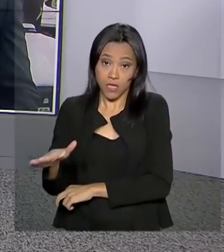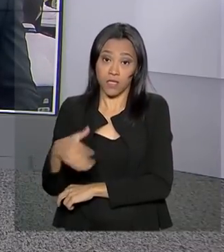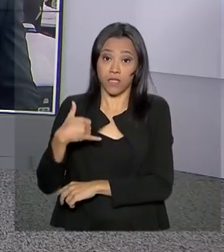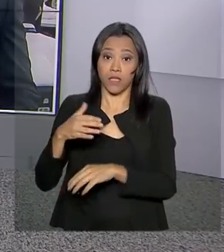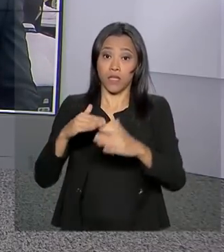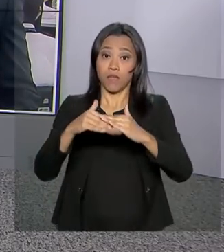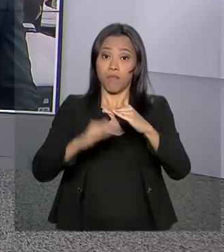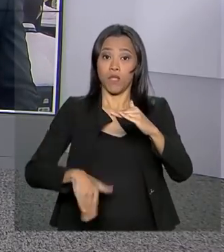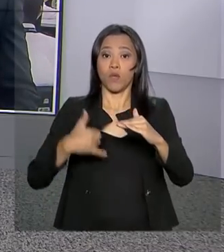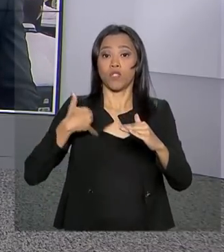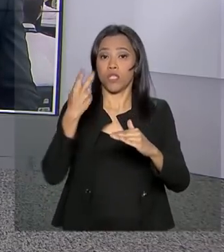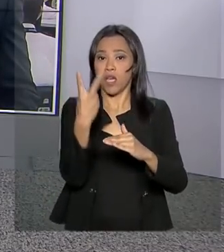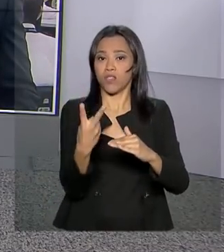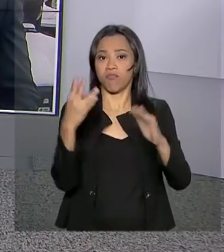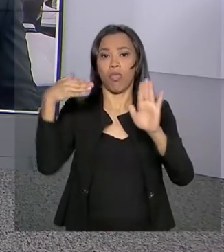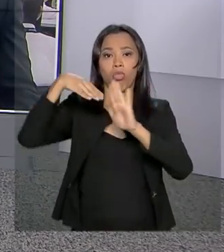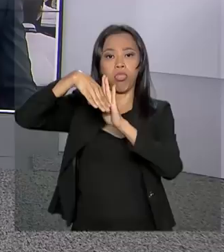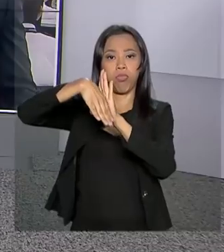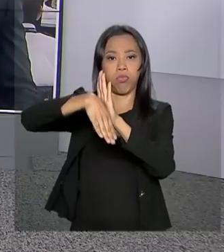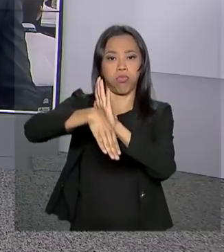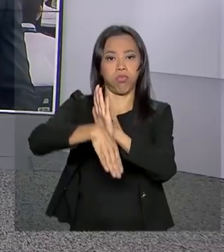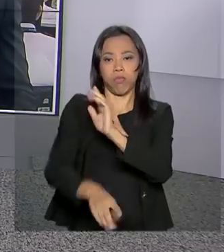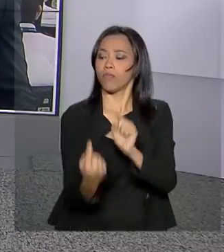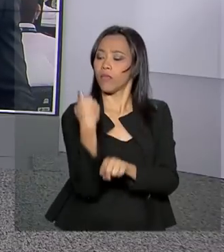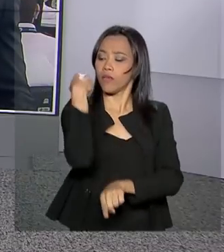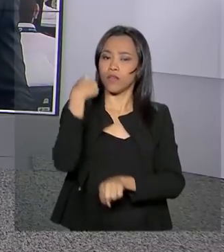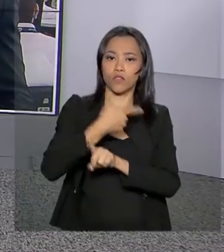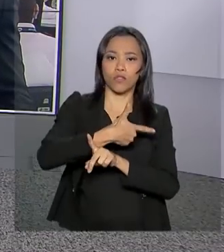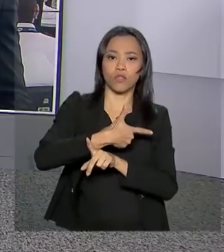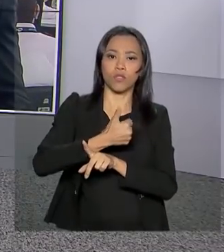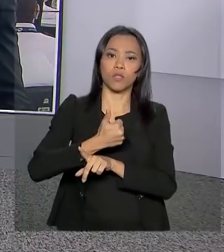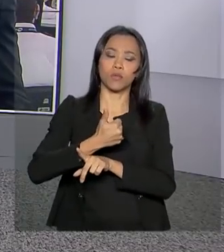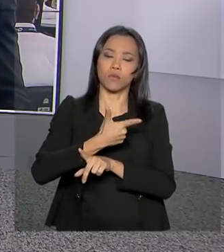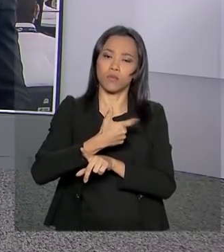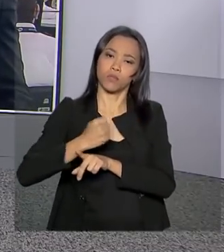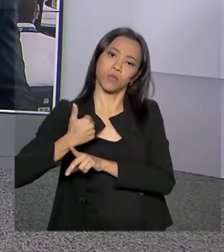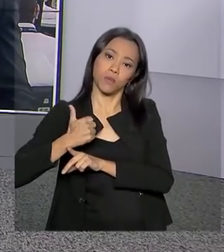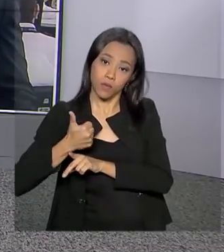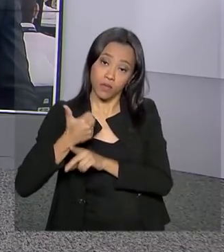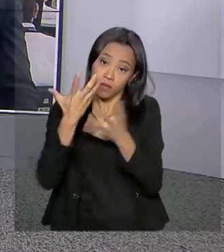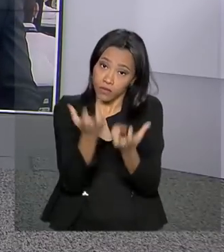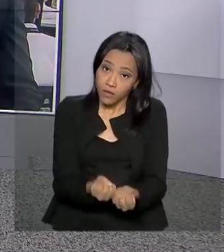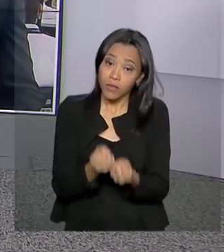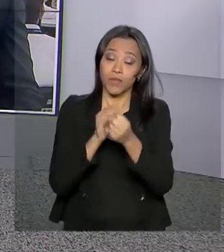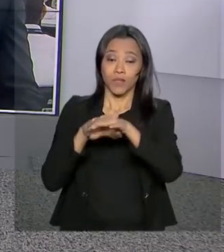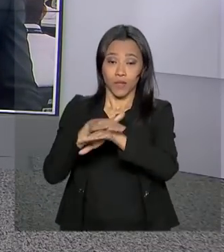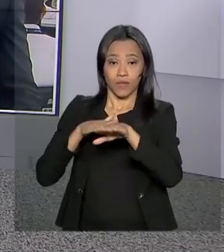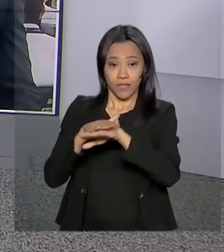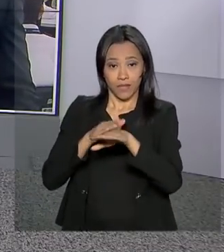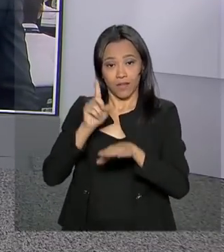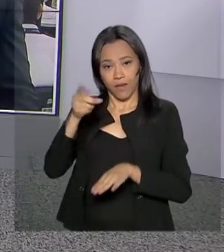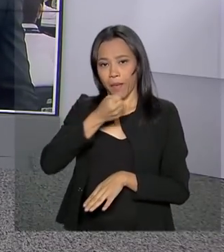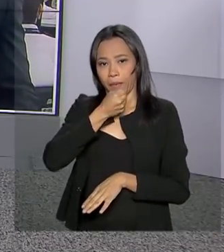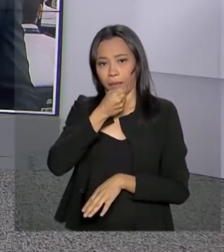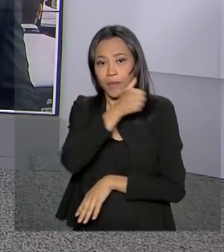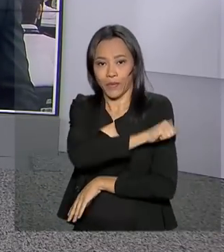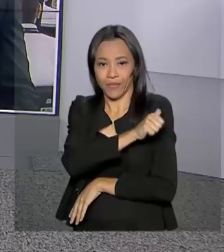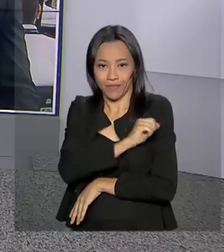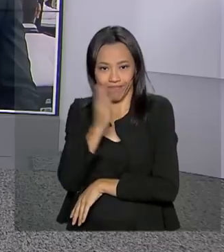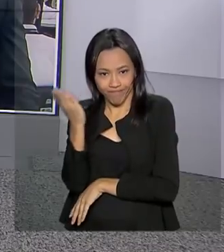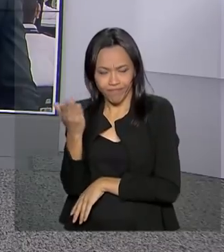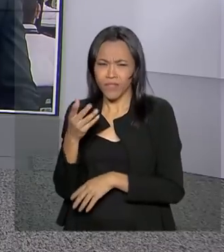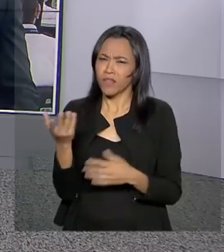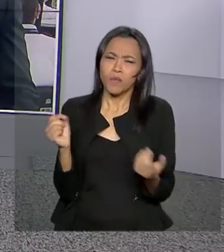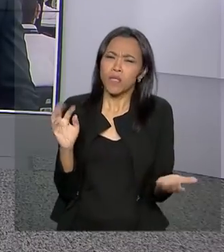anos vêm registrando queda desde 2011. Vamos, então, até a nossa redação no Rio de Janeiro conversar com o Marcelo Castilho. Oi, Marcelo, essa